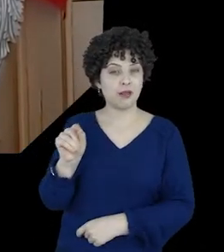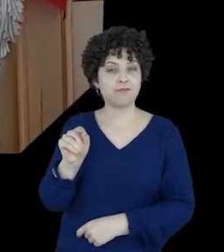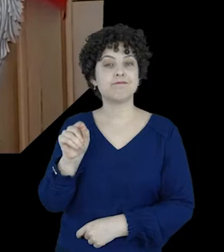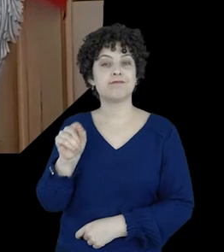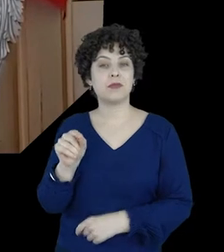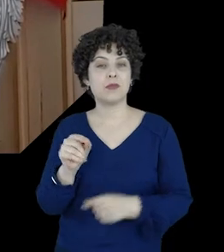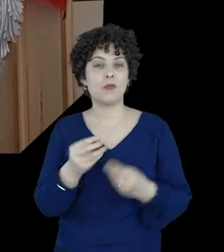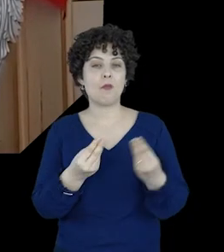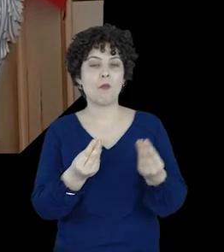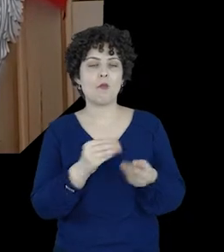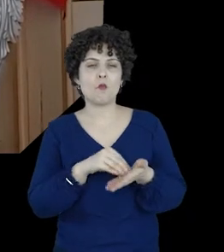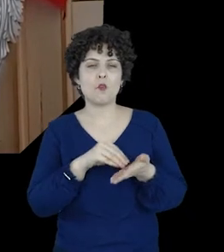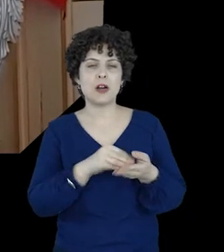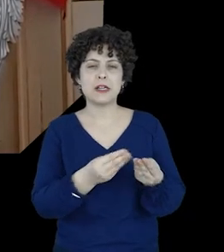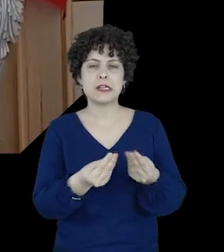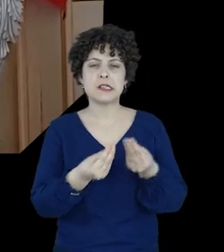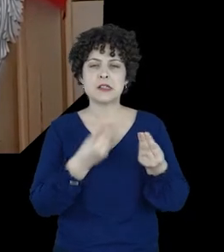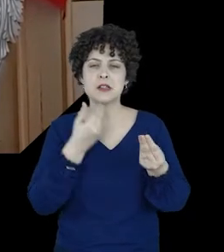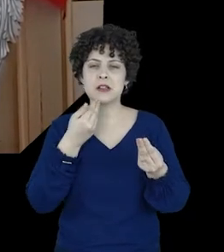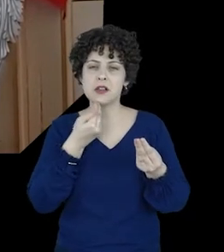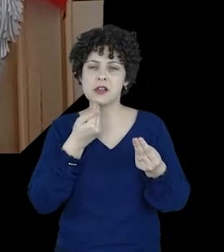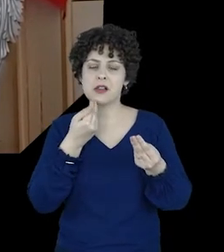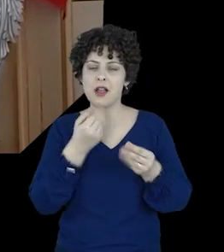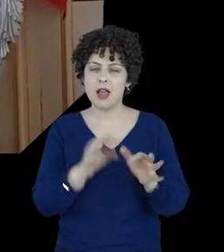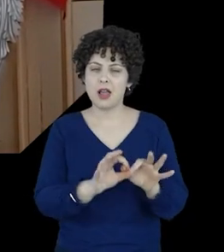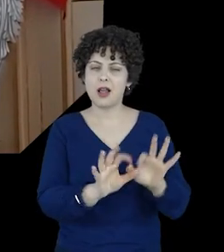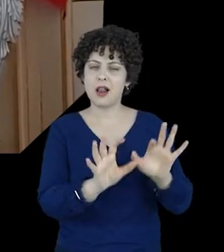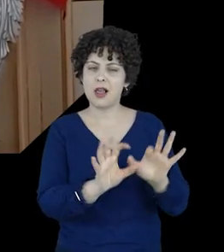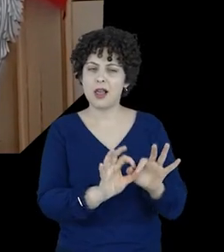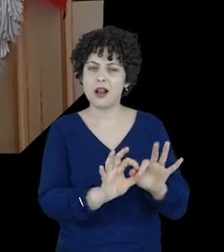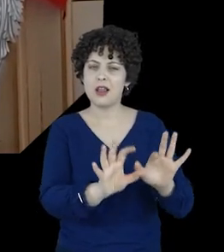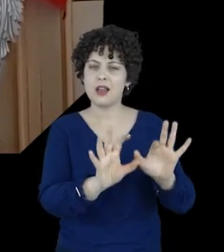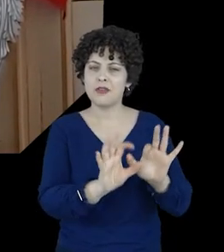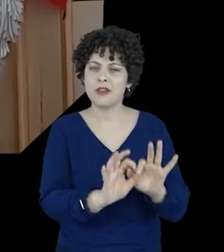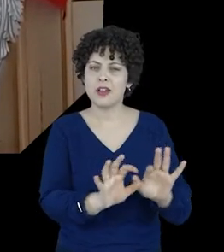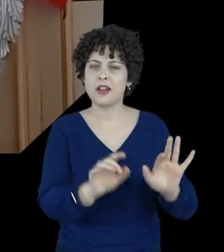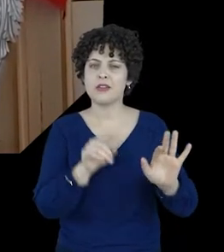França o vazio jurídico que permitia aos pais